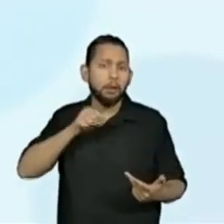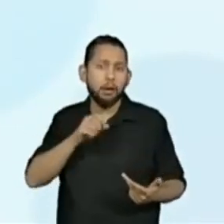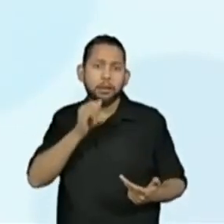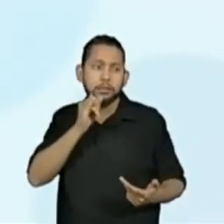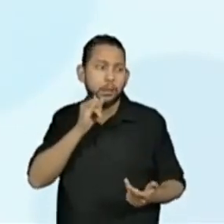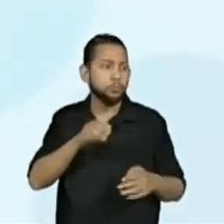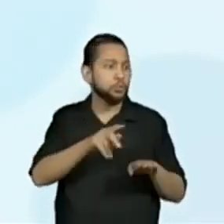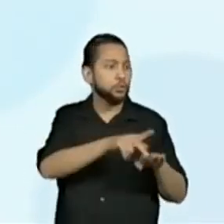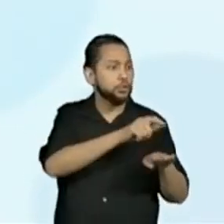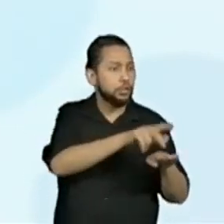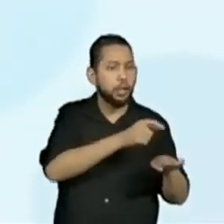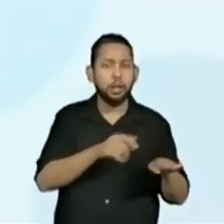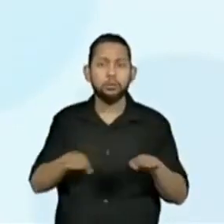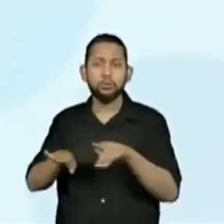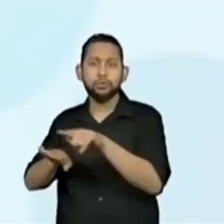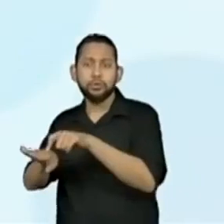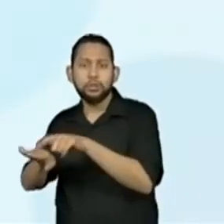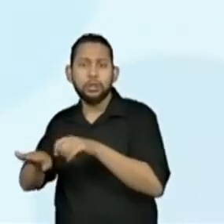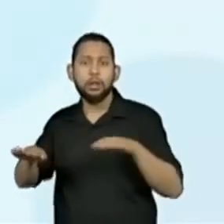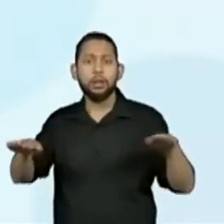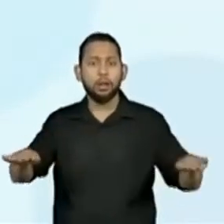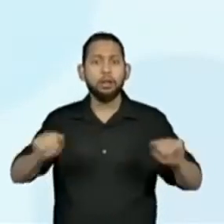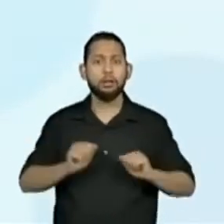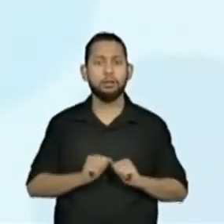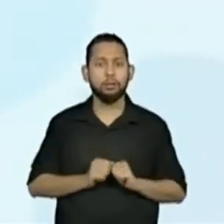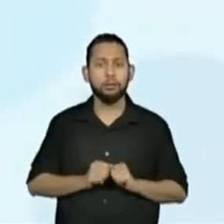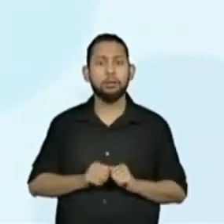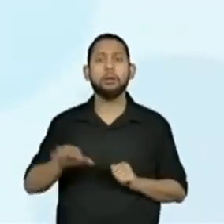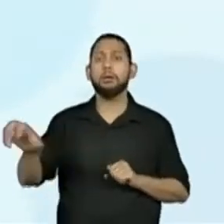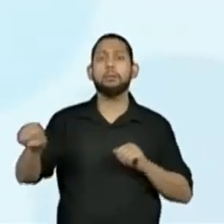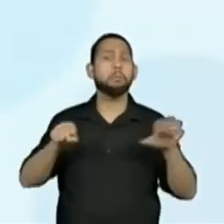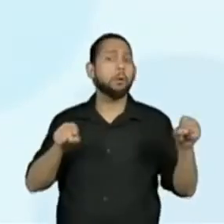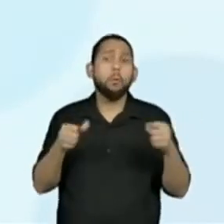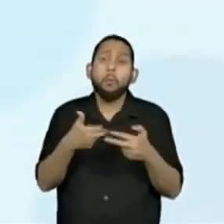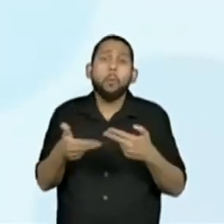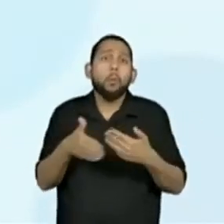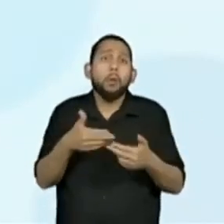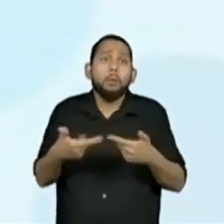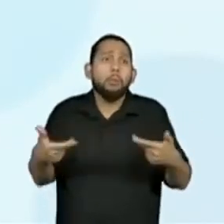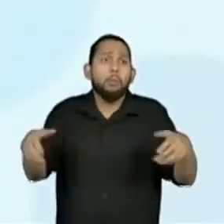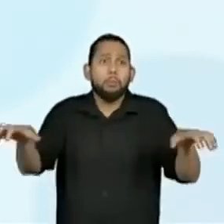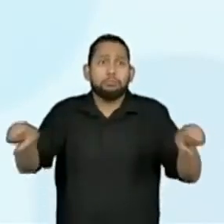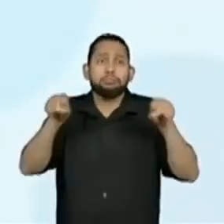Duas bandeiras ou... Qualquer objeto. Qualquer objeto.